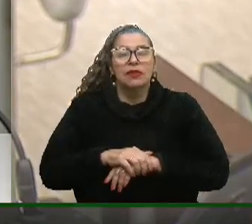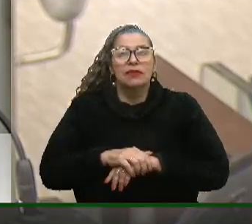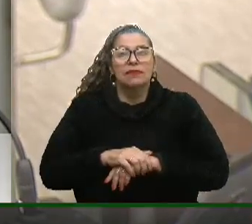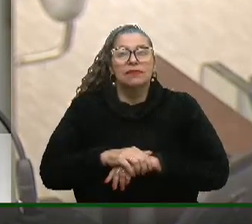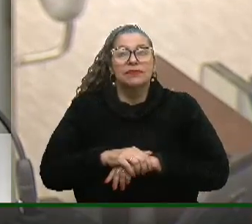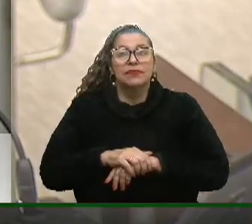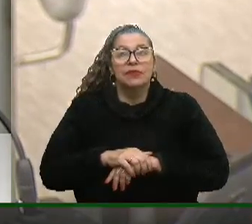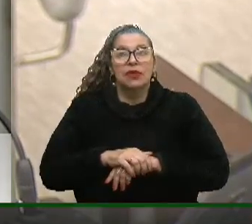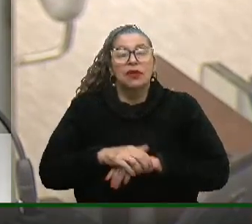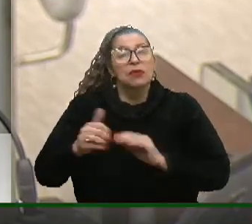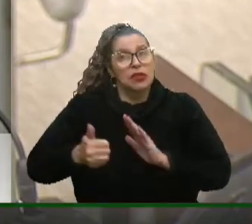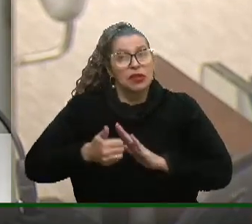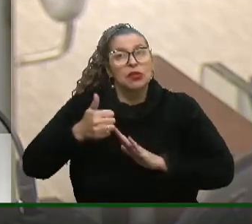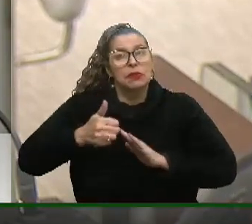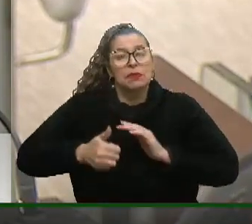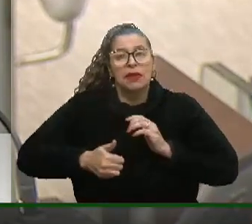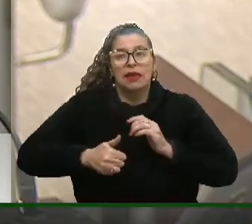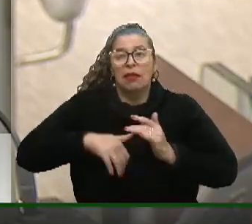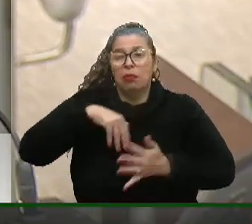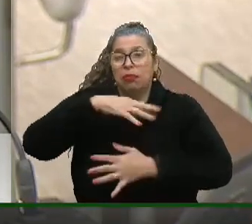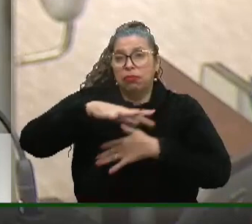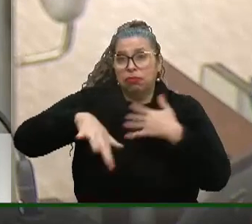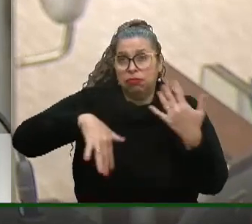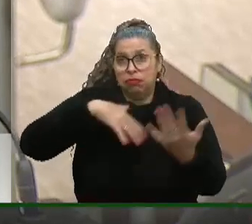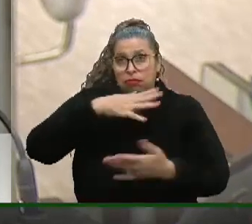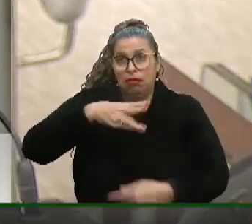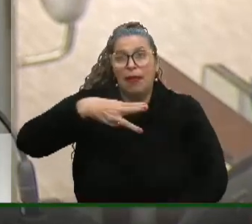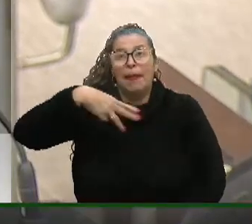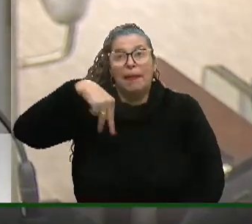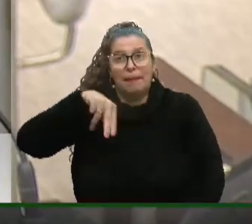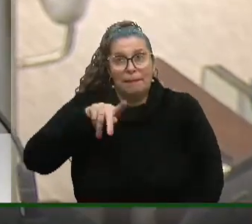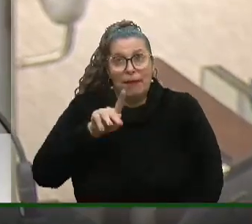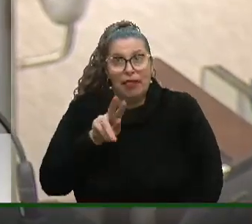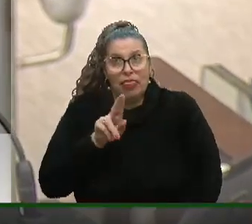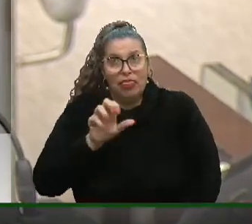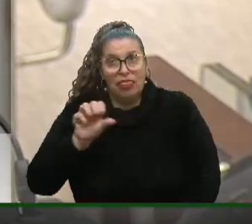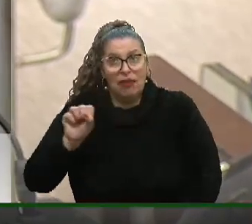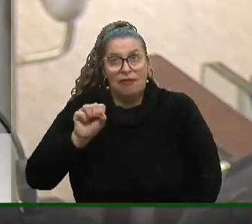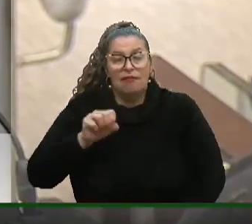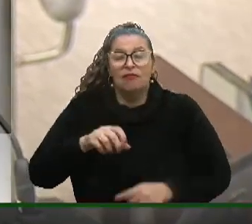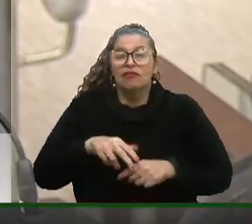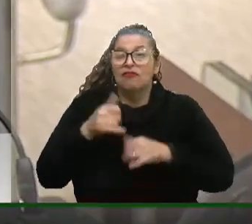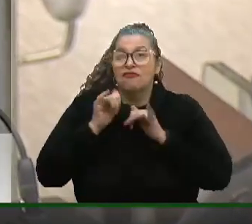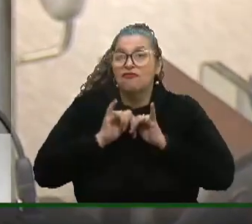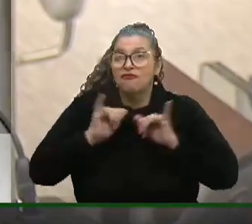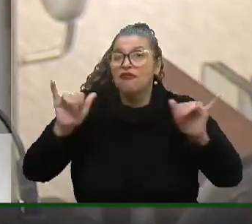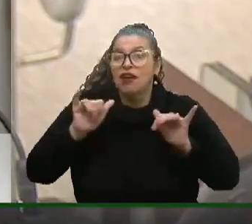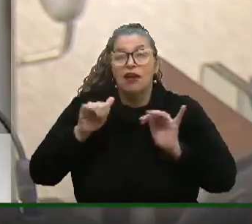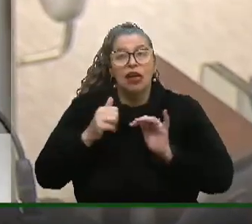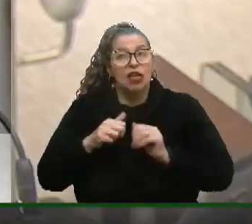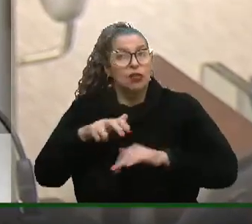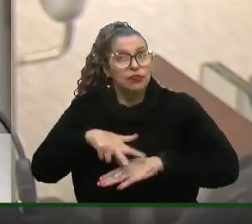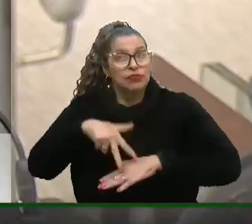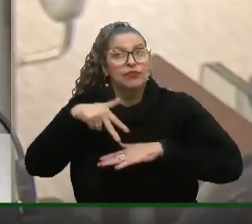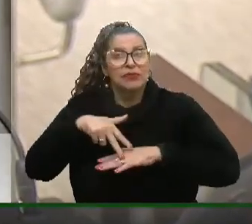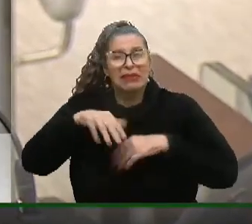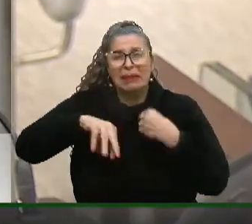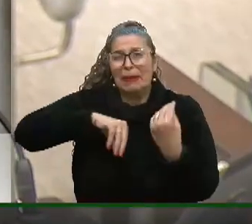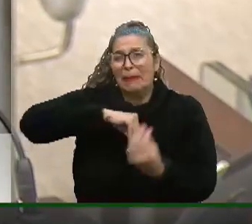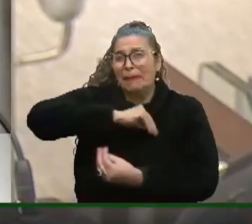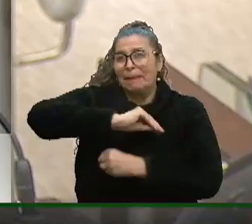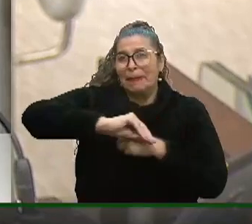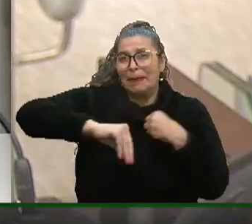Uma das primeiras confusões que o deputado Matheus Vesp trouxe aqui para esta tribuna foi querer misturar